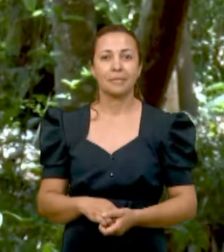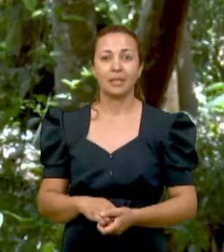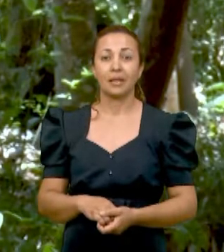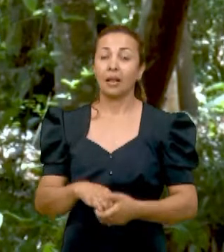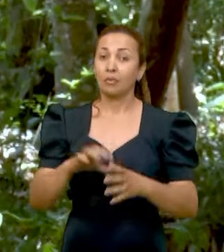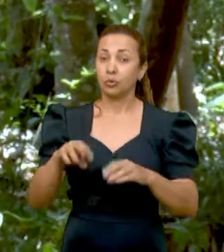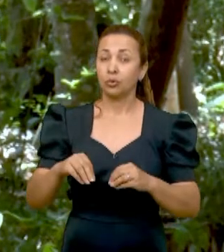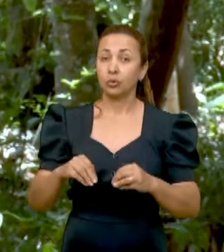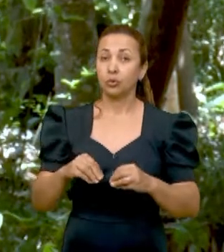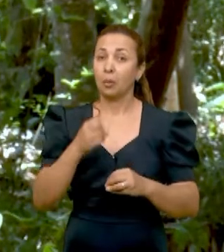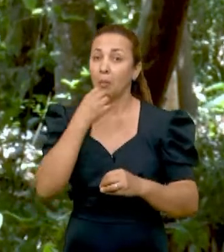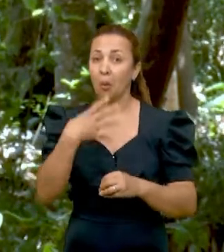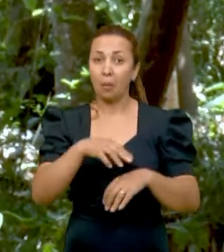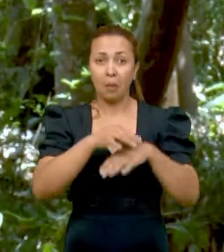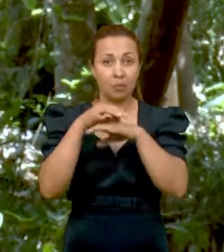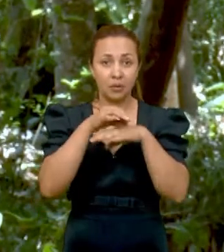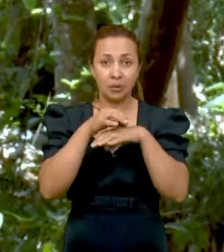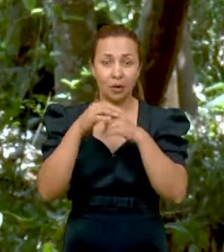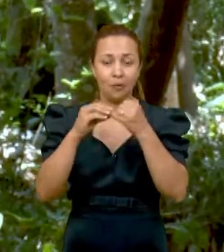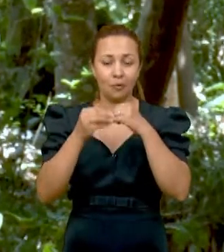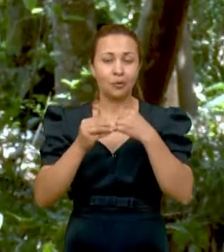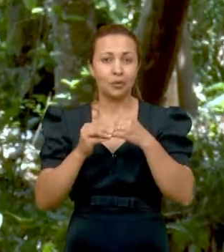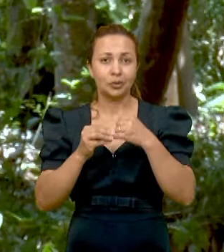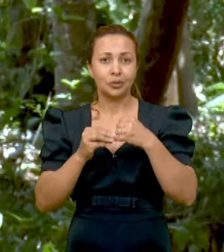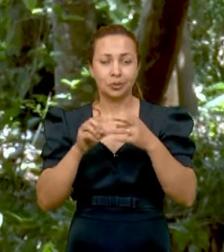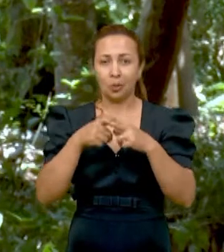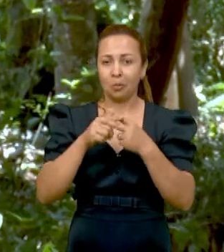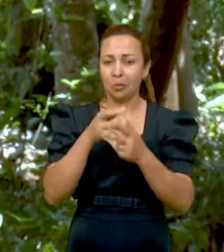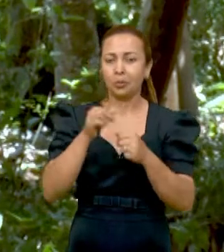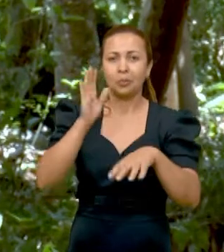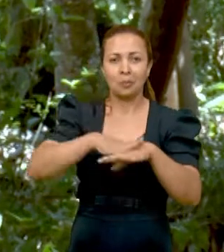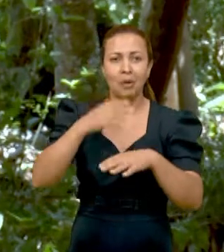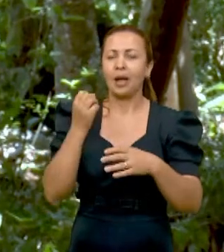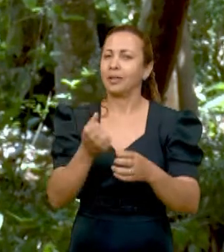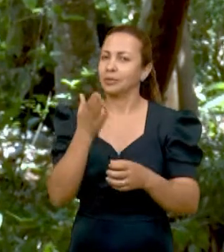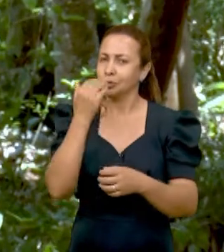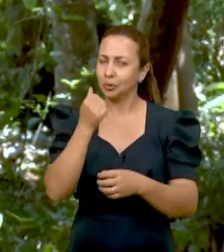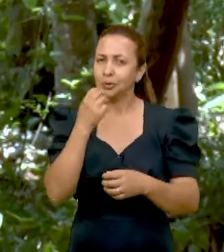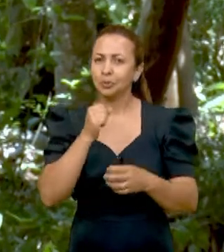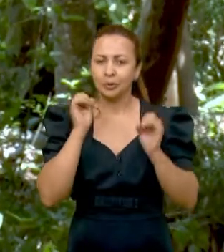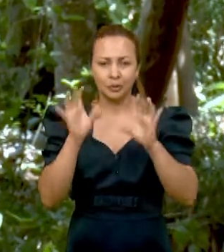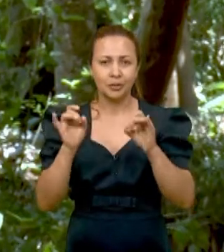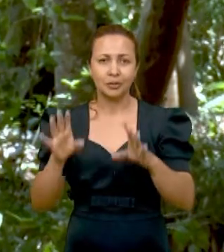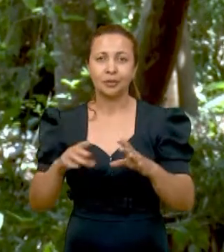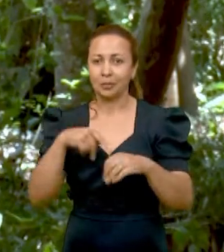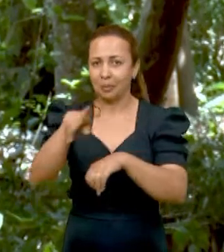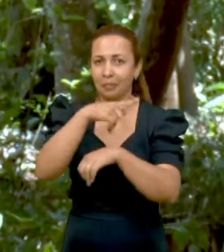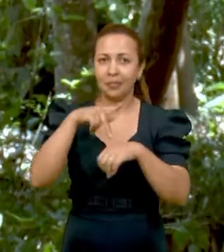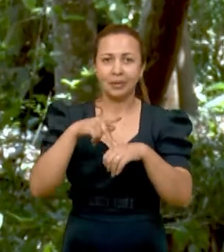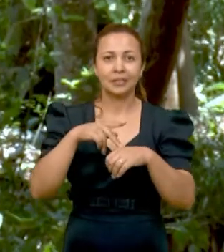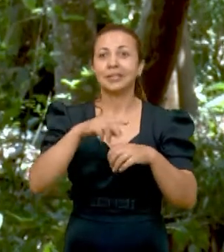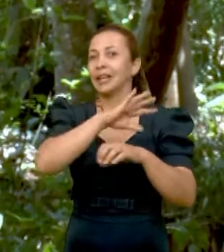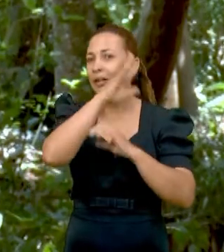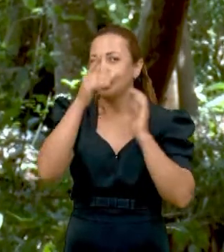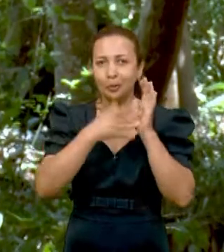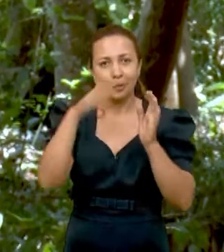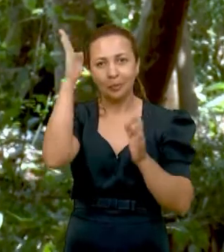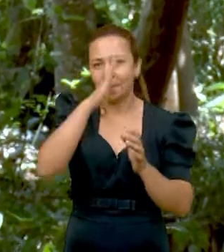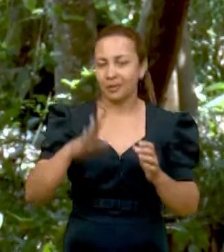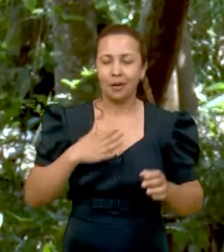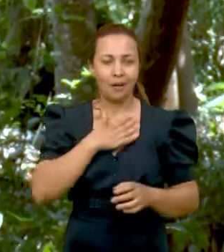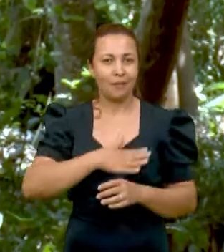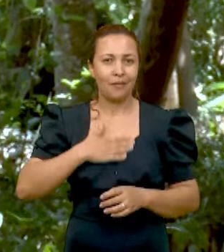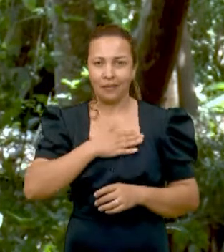Fonte de proteínas e fibras, o feijão é um dos produtos mais consumidos no país e indispensável na mesa dos brasileiros.